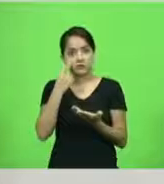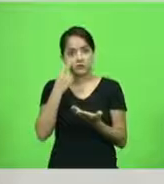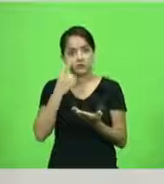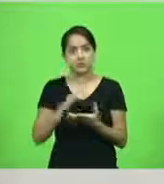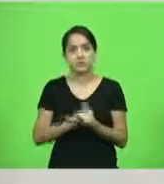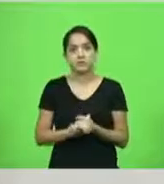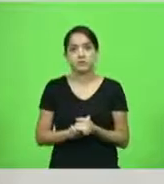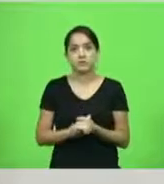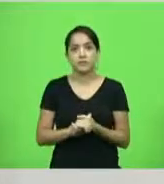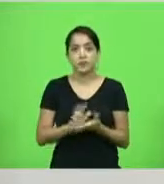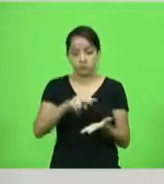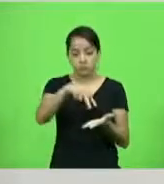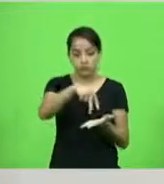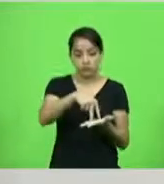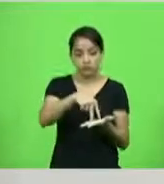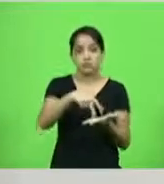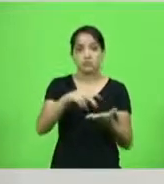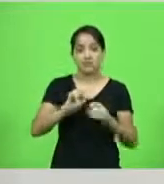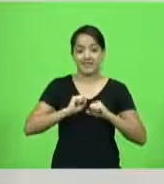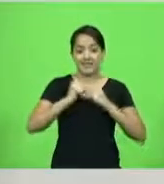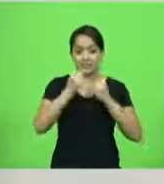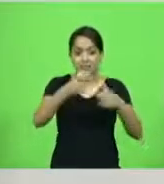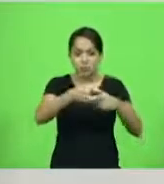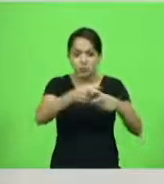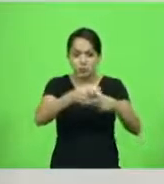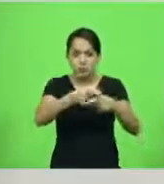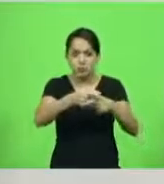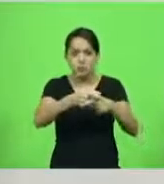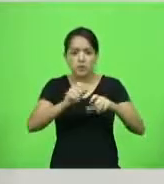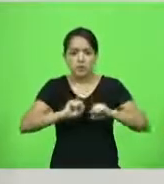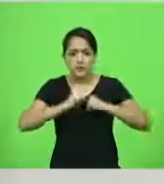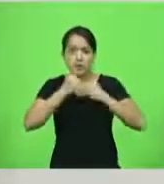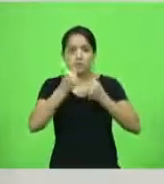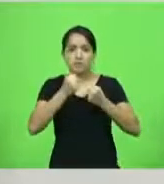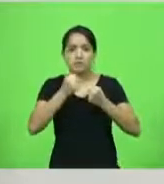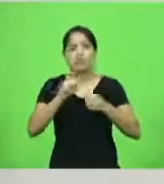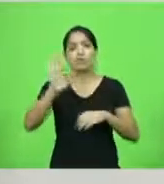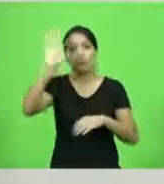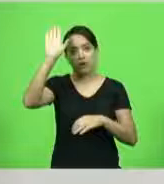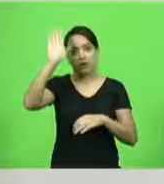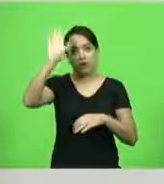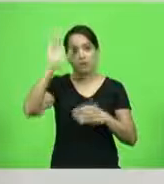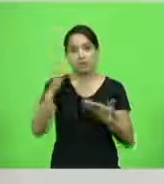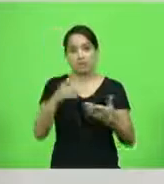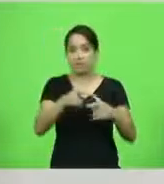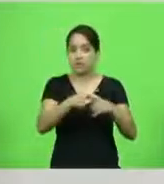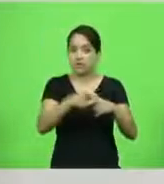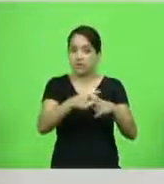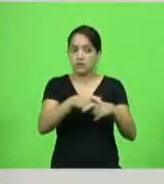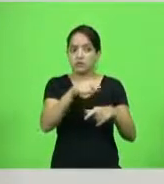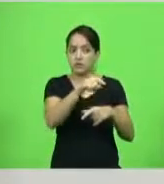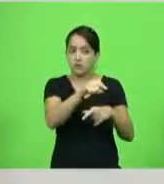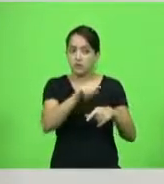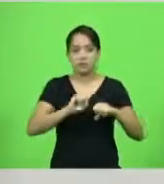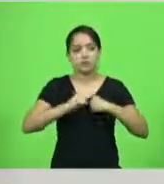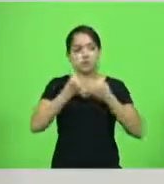Quando alguém subir aqui para defender uma minoria, eu falo assim, olha, tem que defender, eu vou levantar a minha mão, falo assim, pô, tem minoria que você não defende.